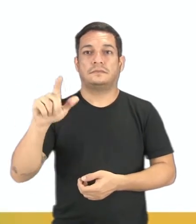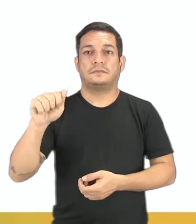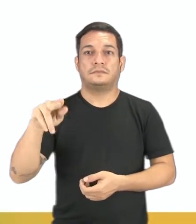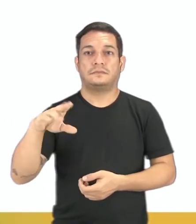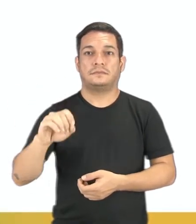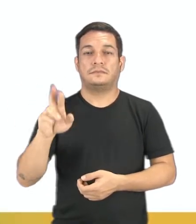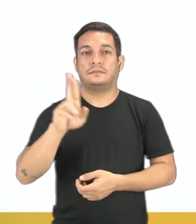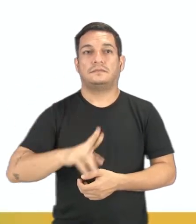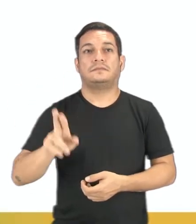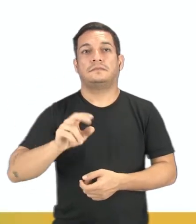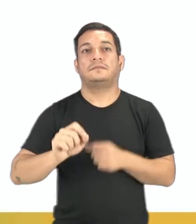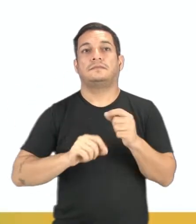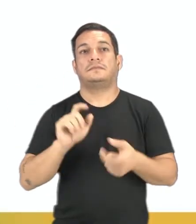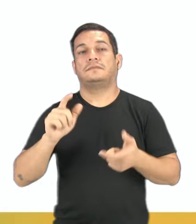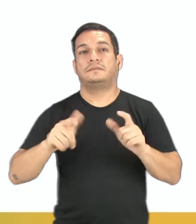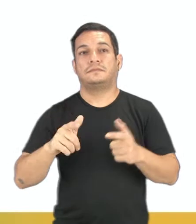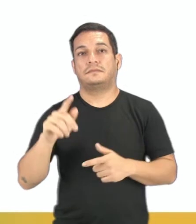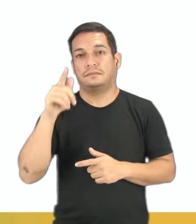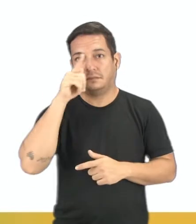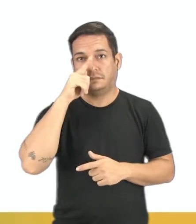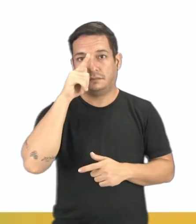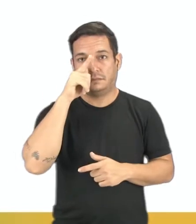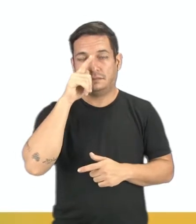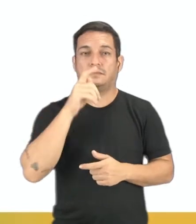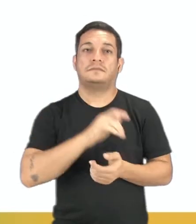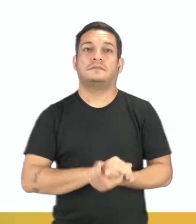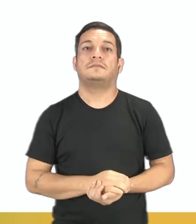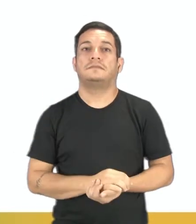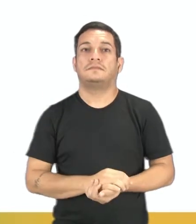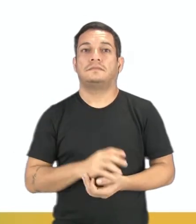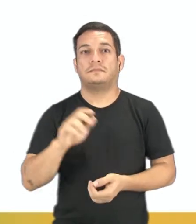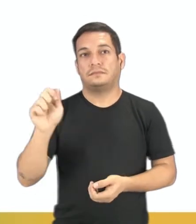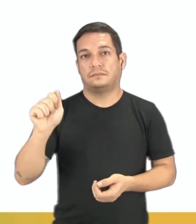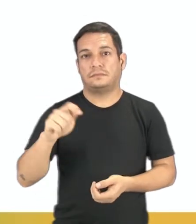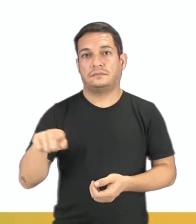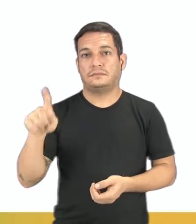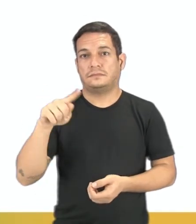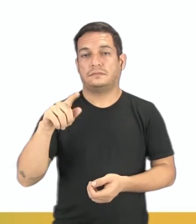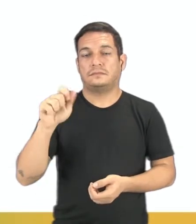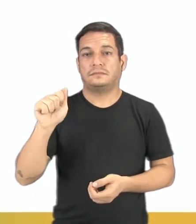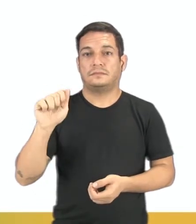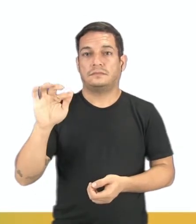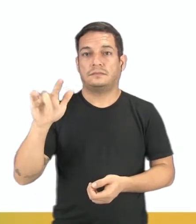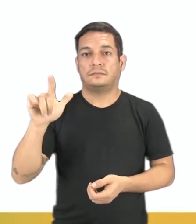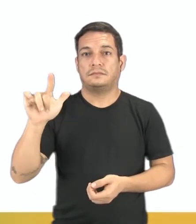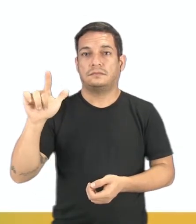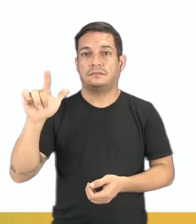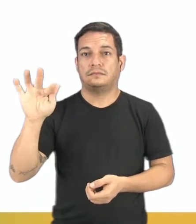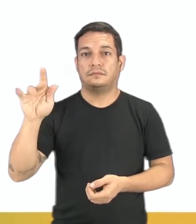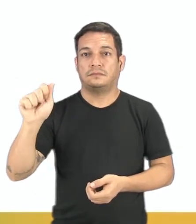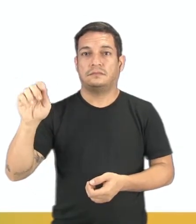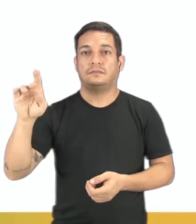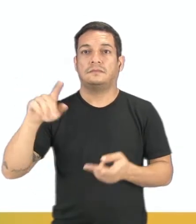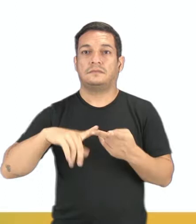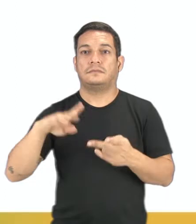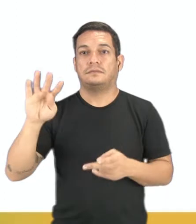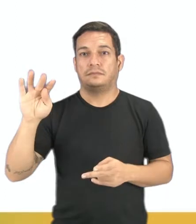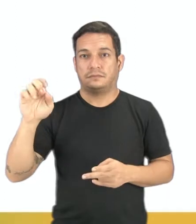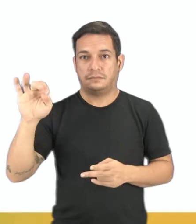plano, nós utilizamos as letras gregas, tá? O alfa, o beto e outras.